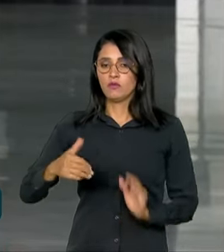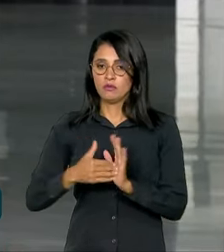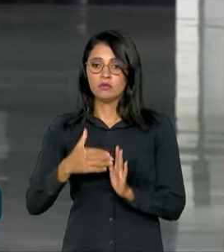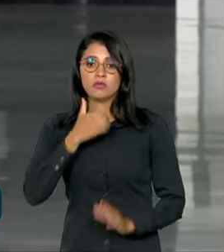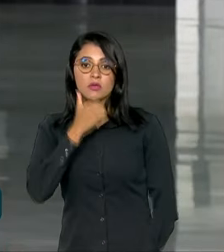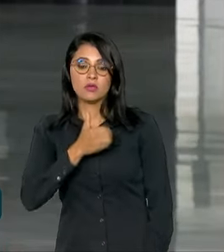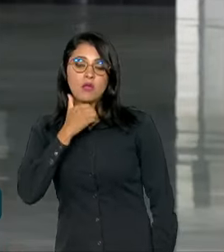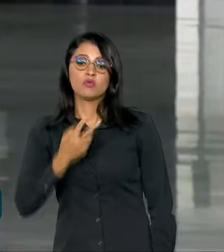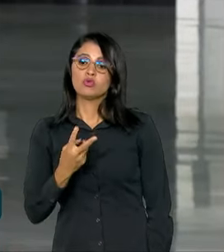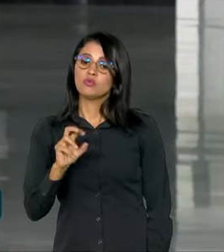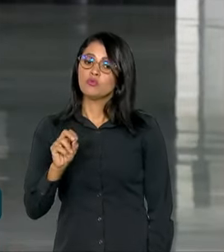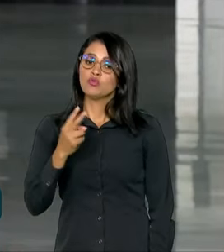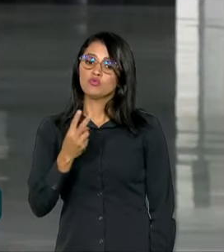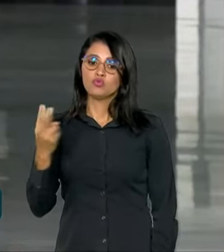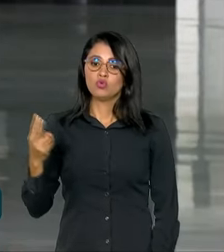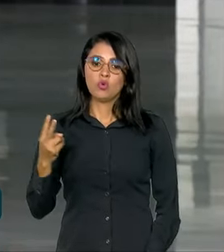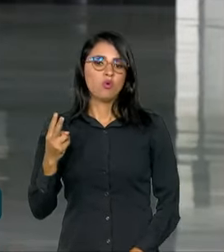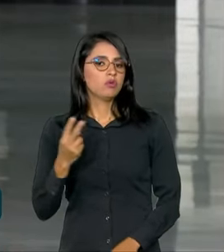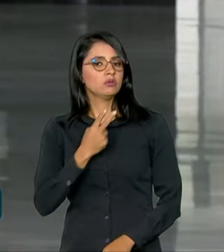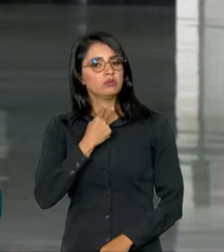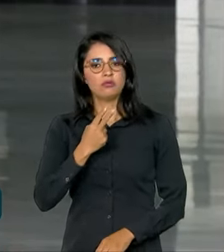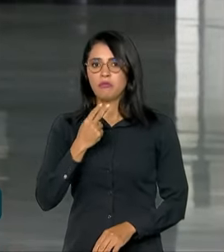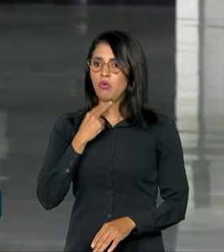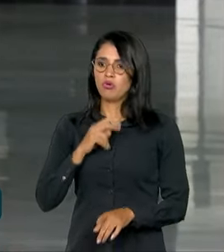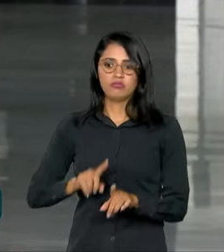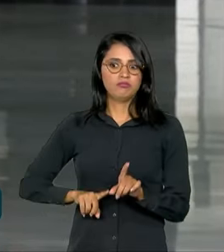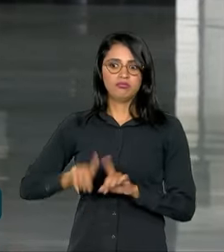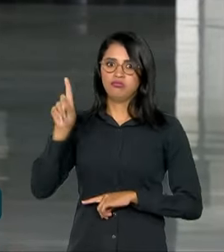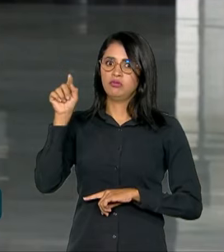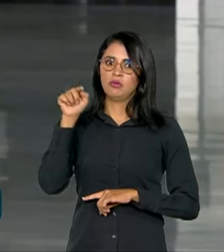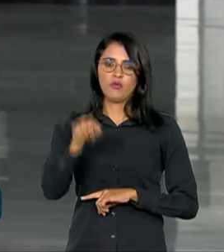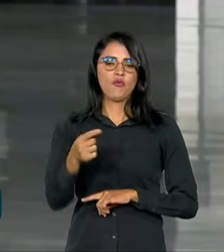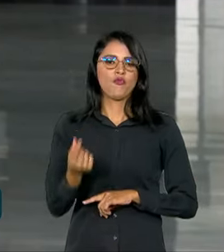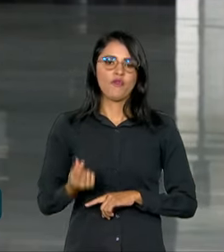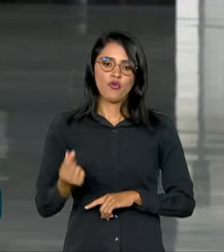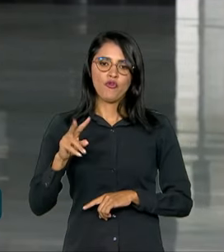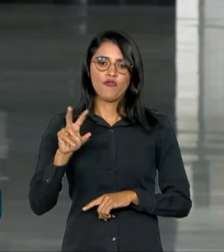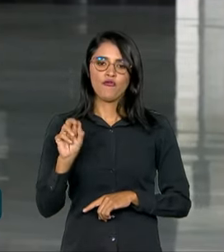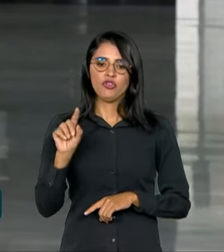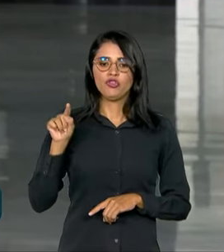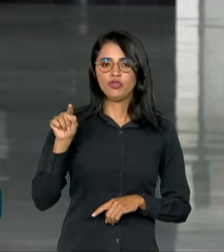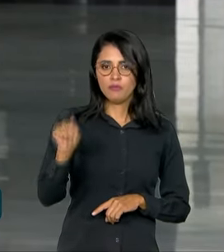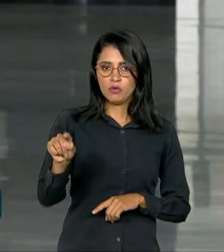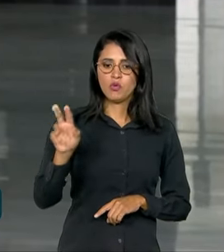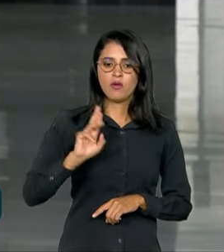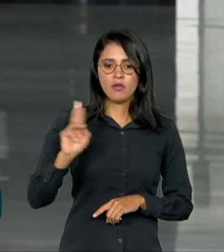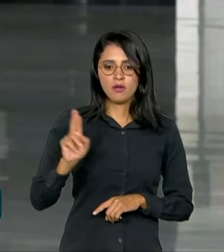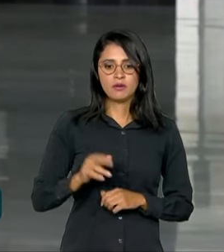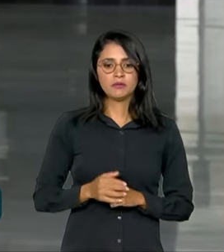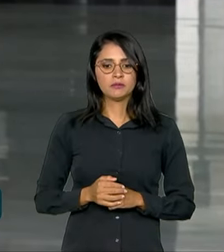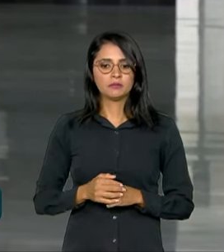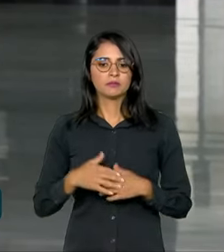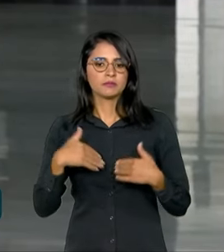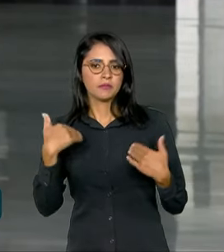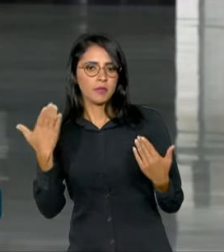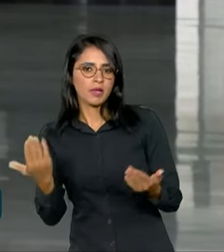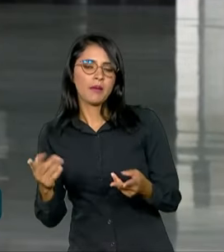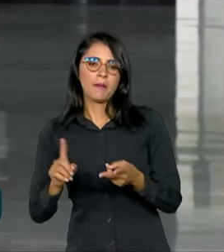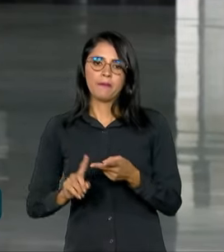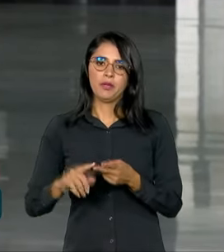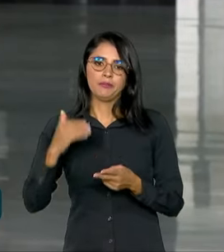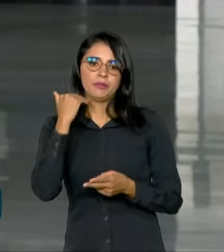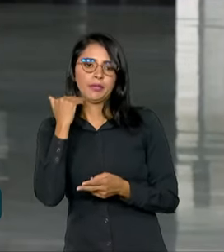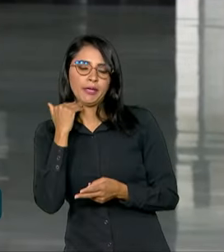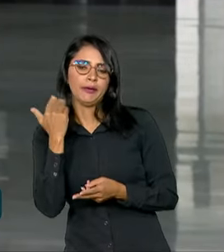2022 e não podem ultrapassar o valor atualizado de R$ 20 mil cada. Além dos débitos bancários,